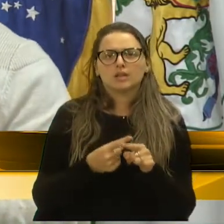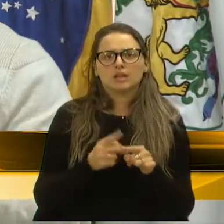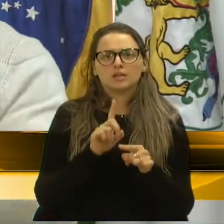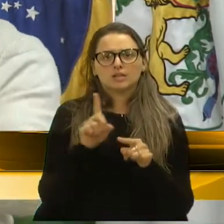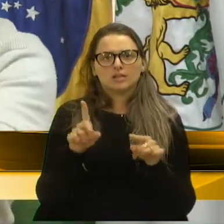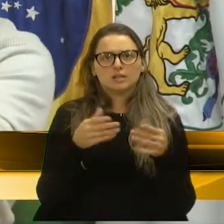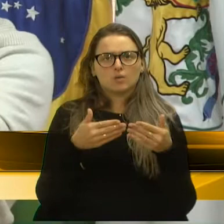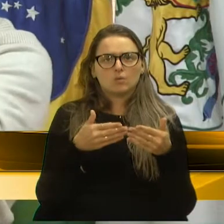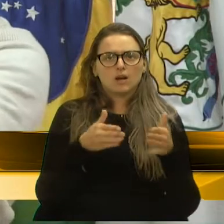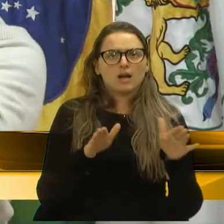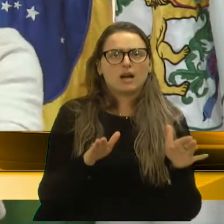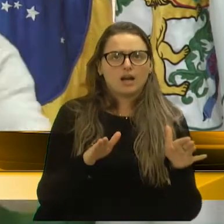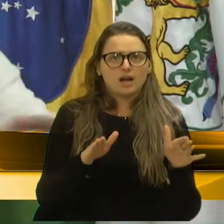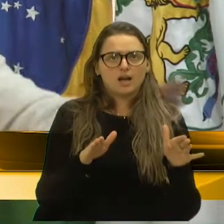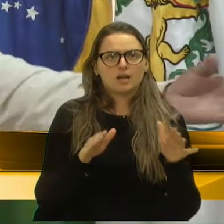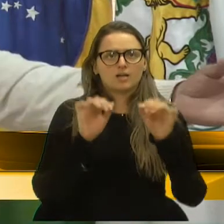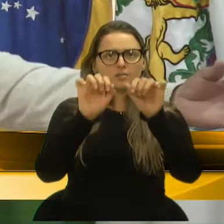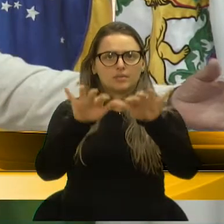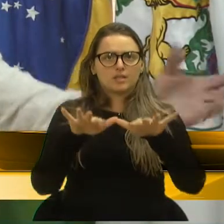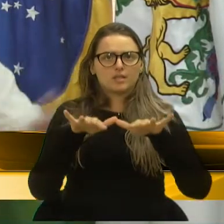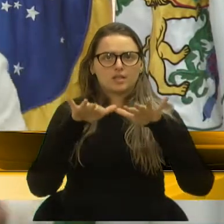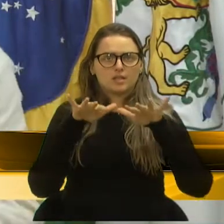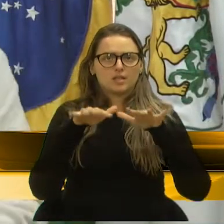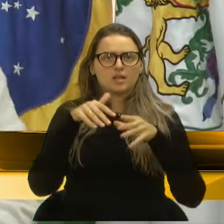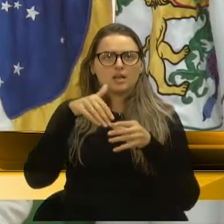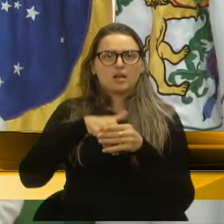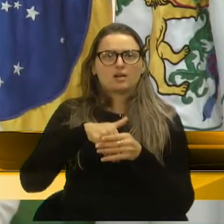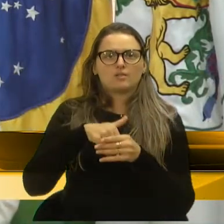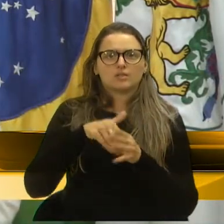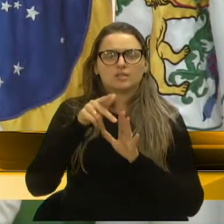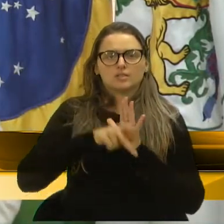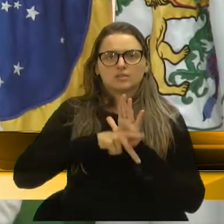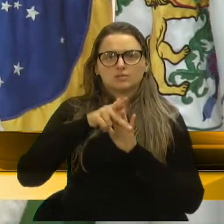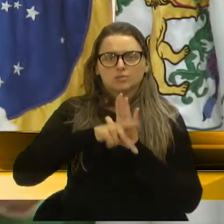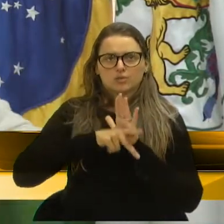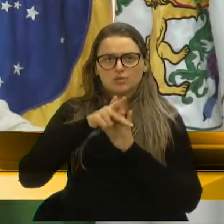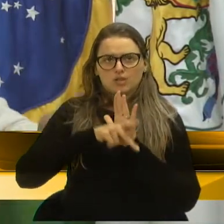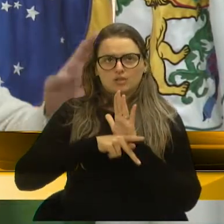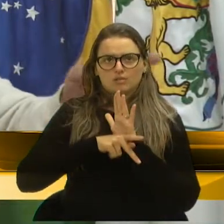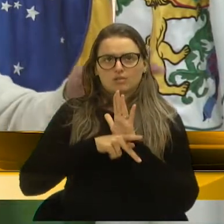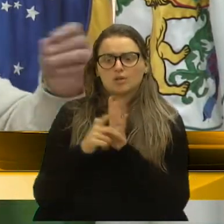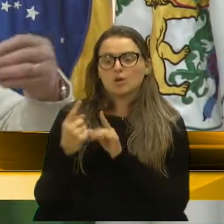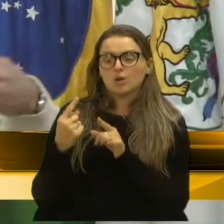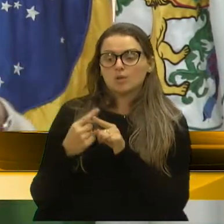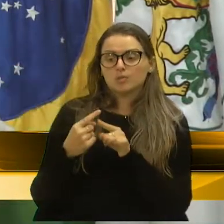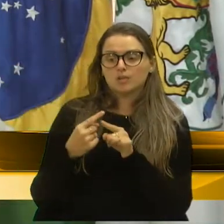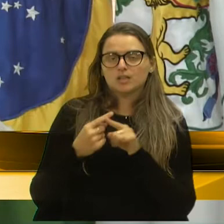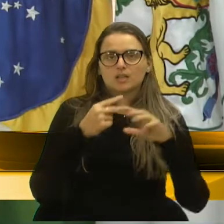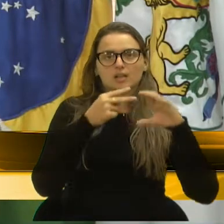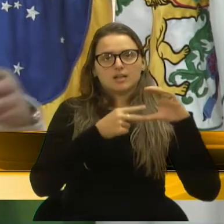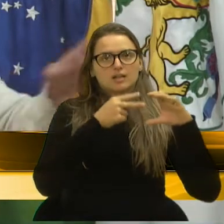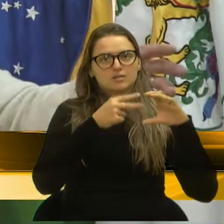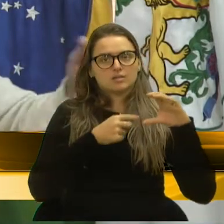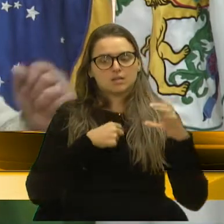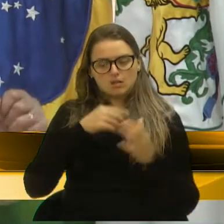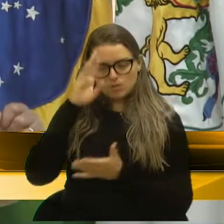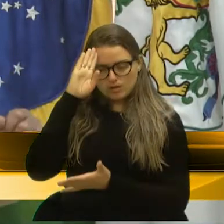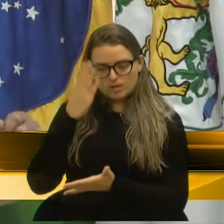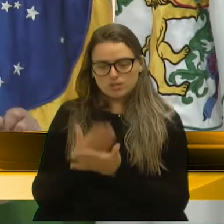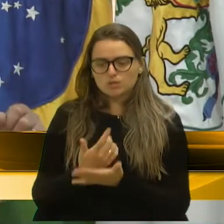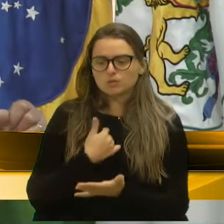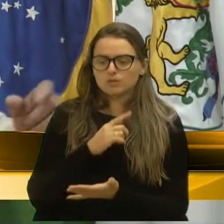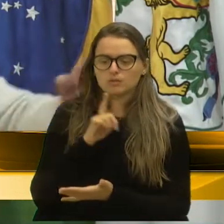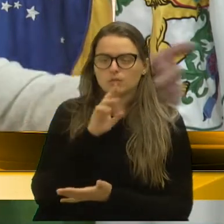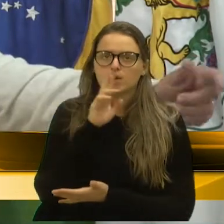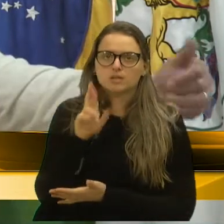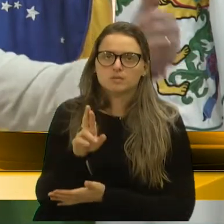aberto hoje ao público a votação desse projeto, porque a Câmara de Vereadores, eu acredito, eu não respondi